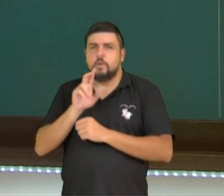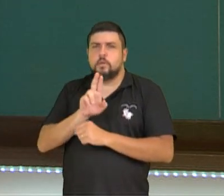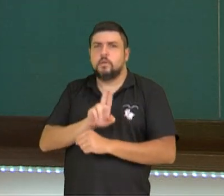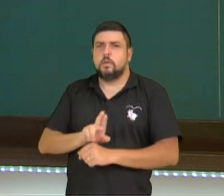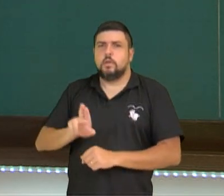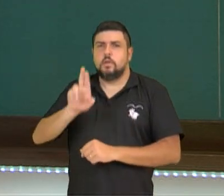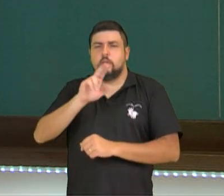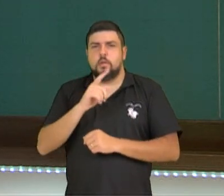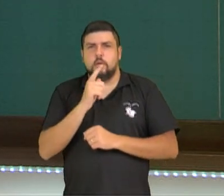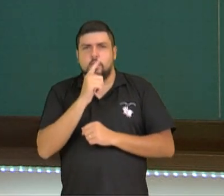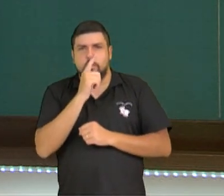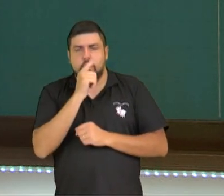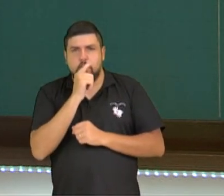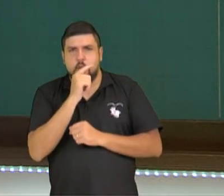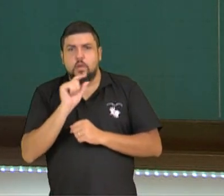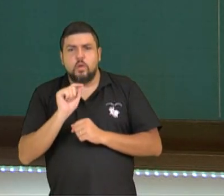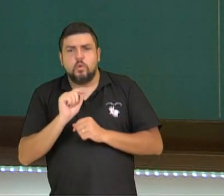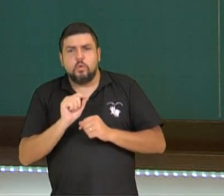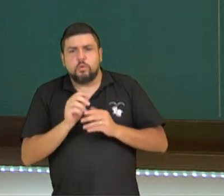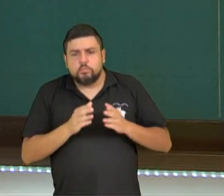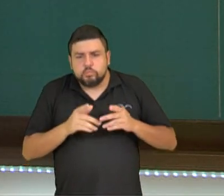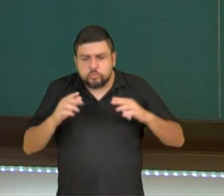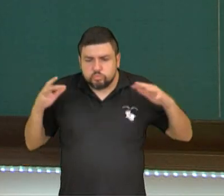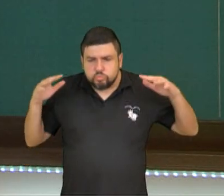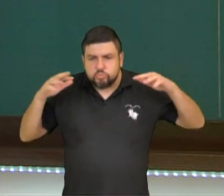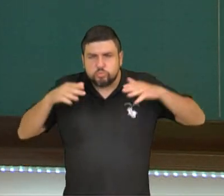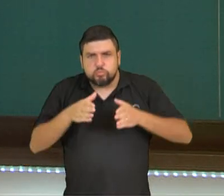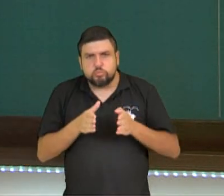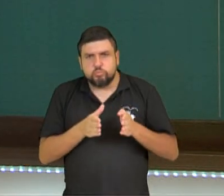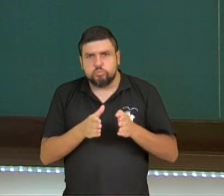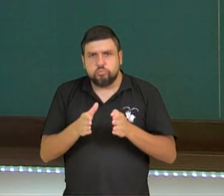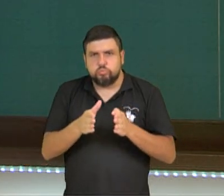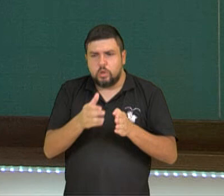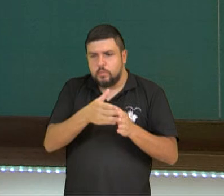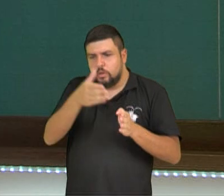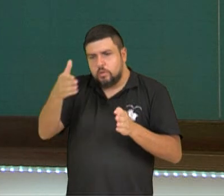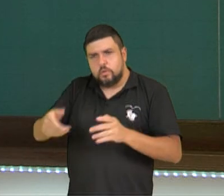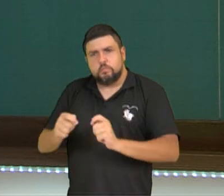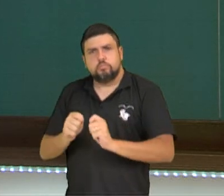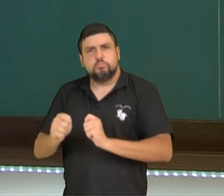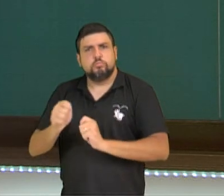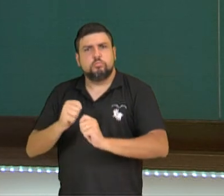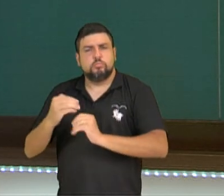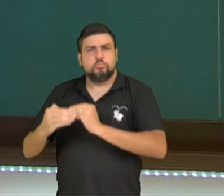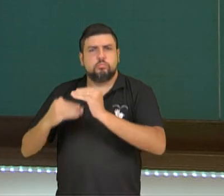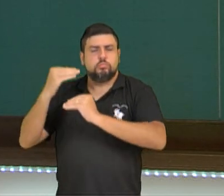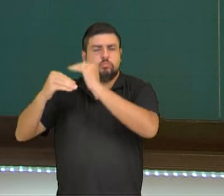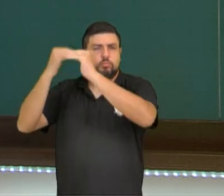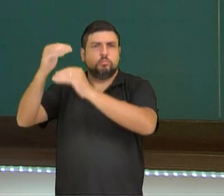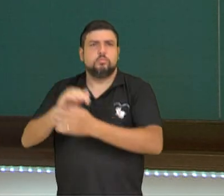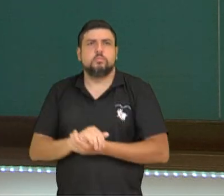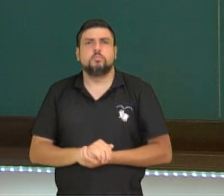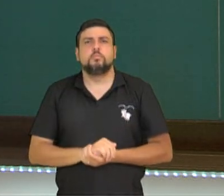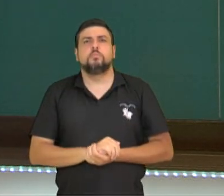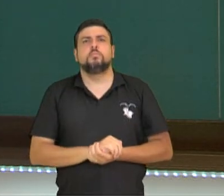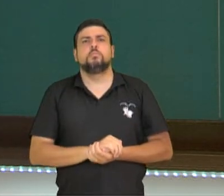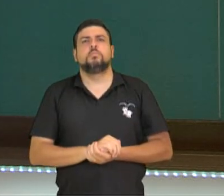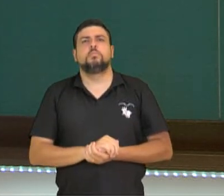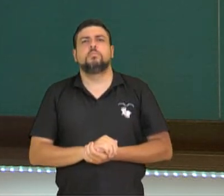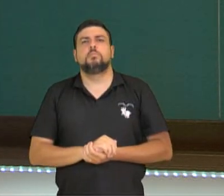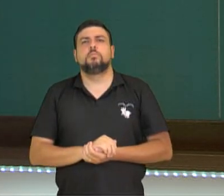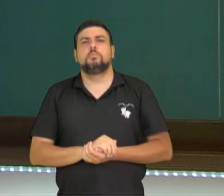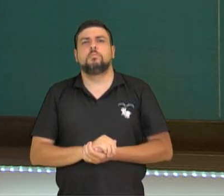determinadas bacias hidrográficas para o seu desenvolvimento, para o desenvolvimento das atividades. Neste sentido, nós temos então